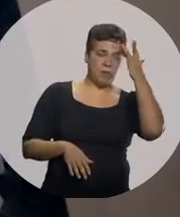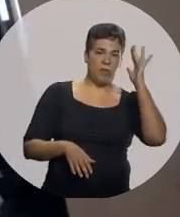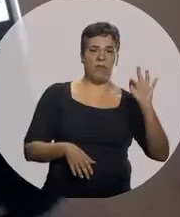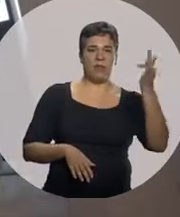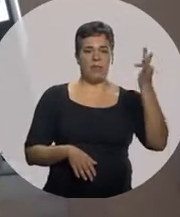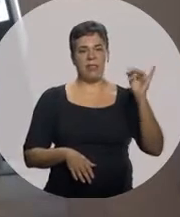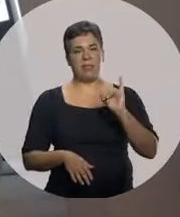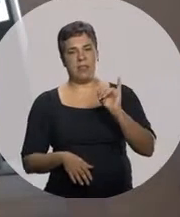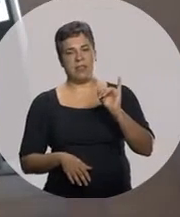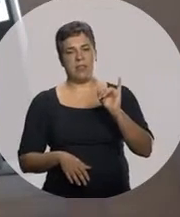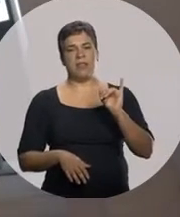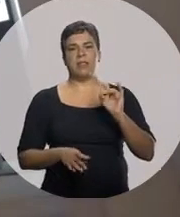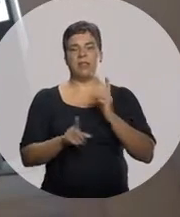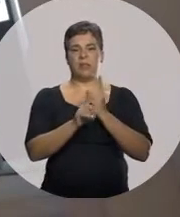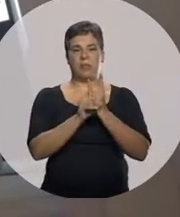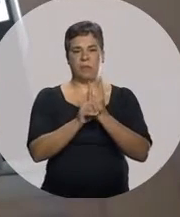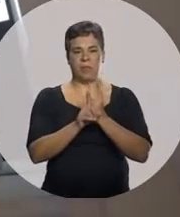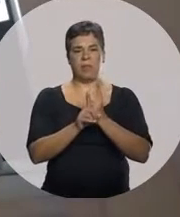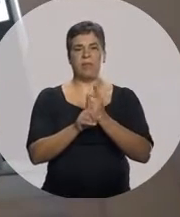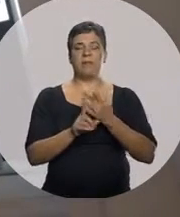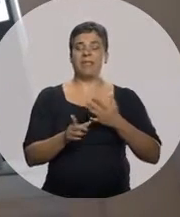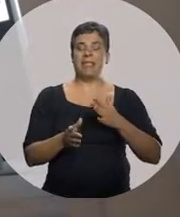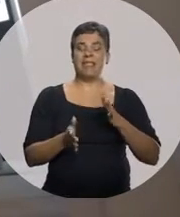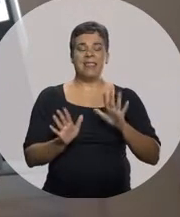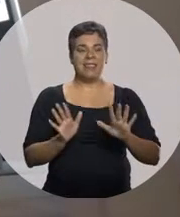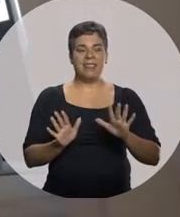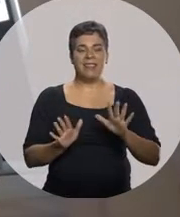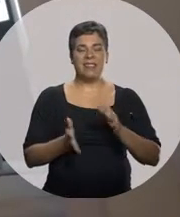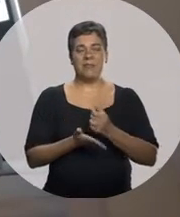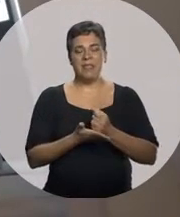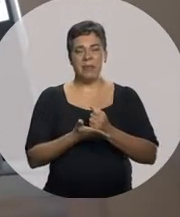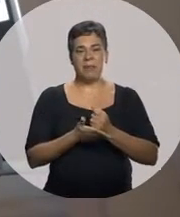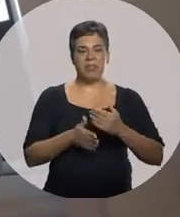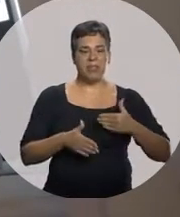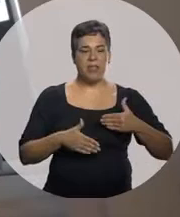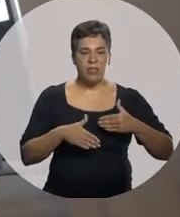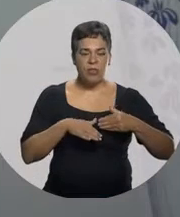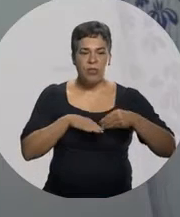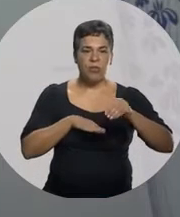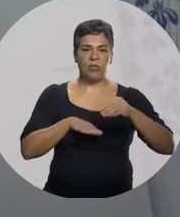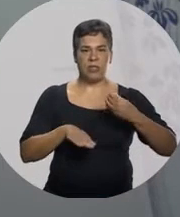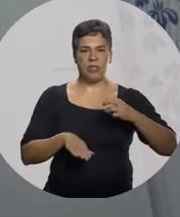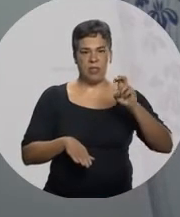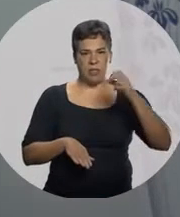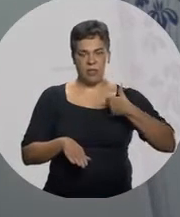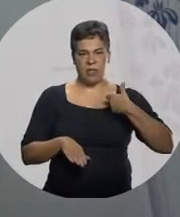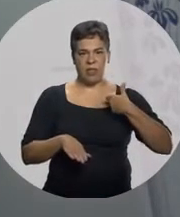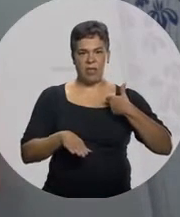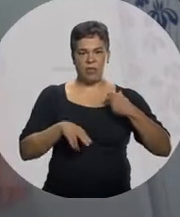italiano descobriram Charcot-Marie-Tutti Em que basicamente ela A partir dos 5 anos, que é quando começa a fase de crescimento